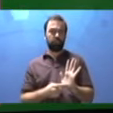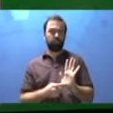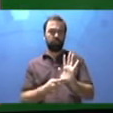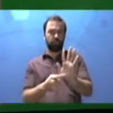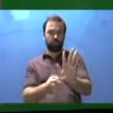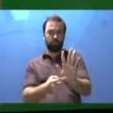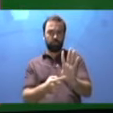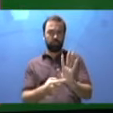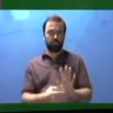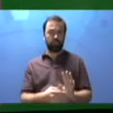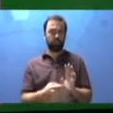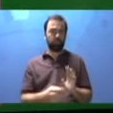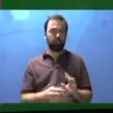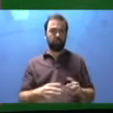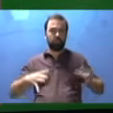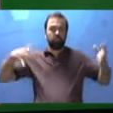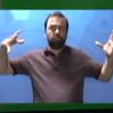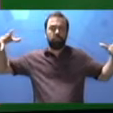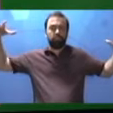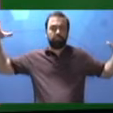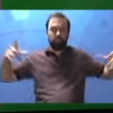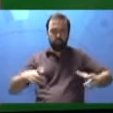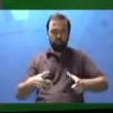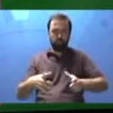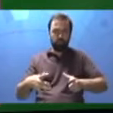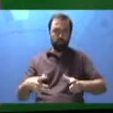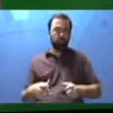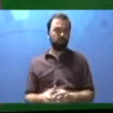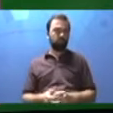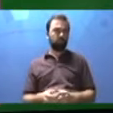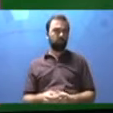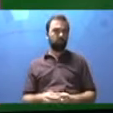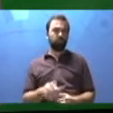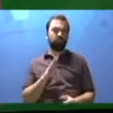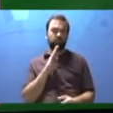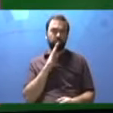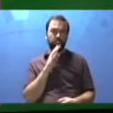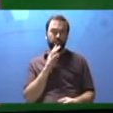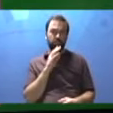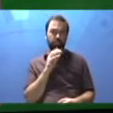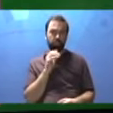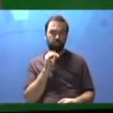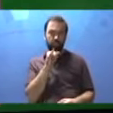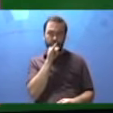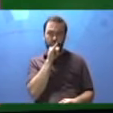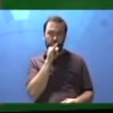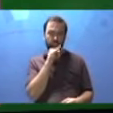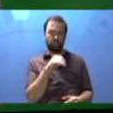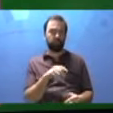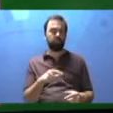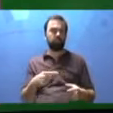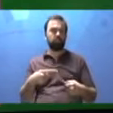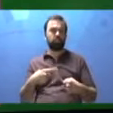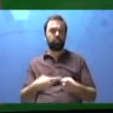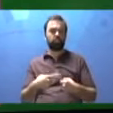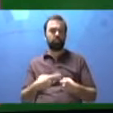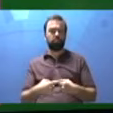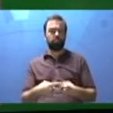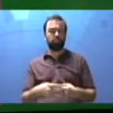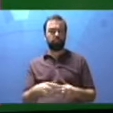a representação de espaços maiores. Olha lá, como eu mostrei. Como estados, países,